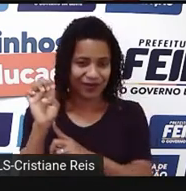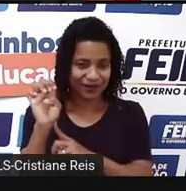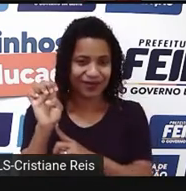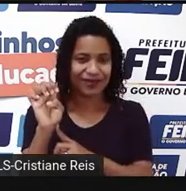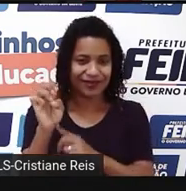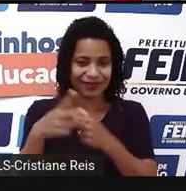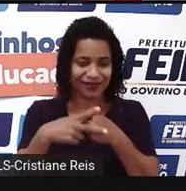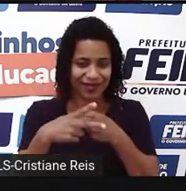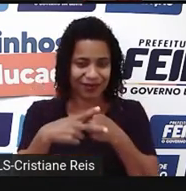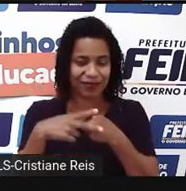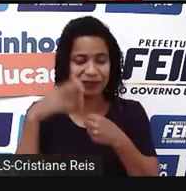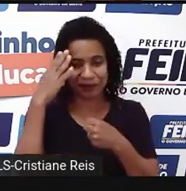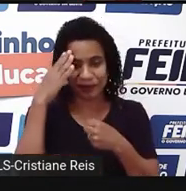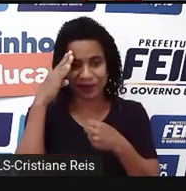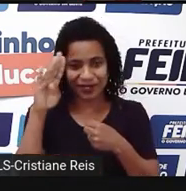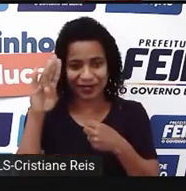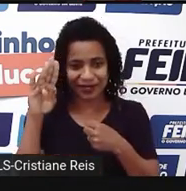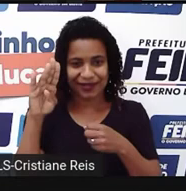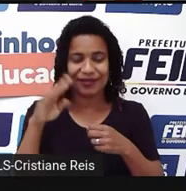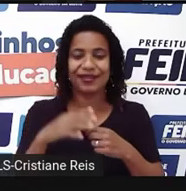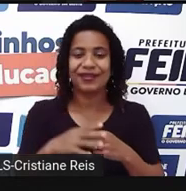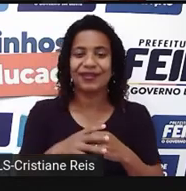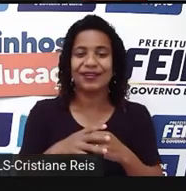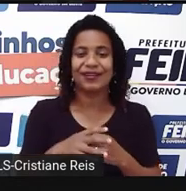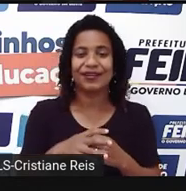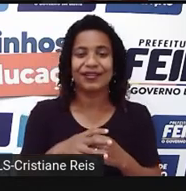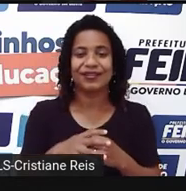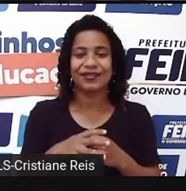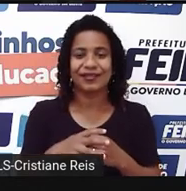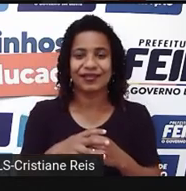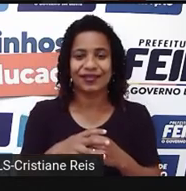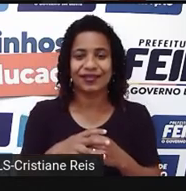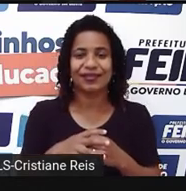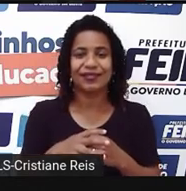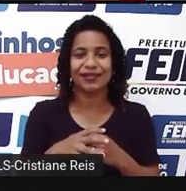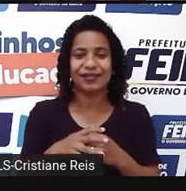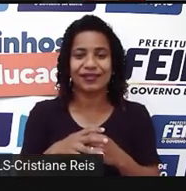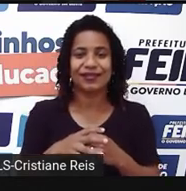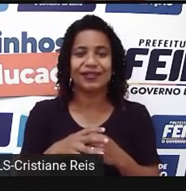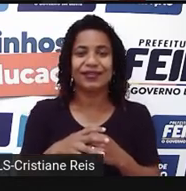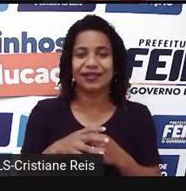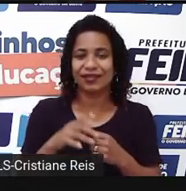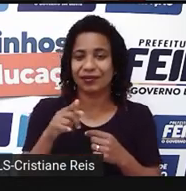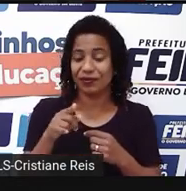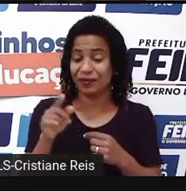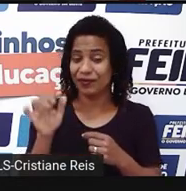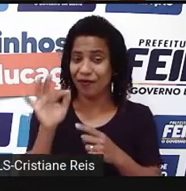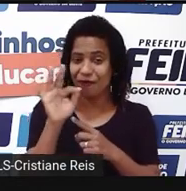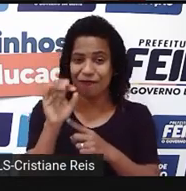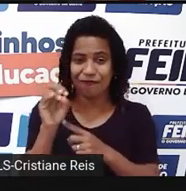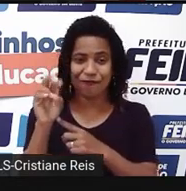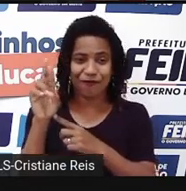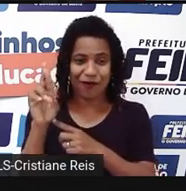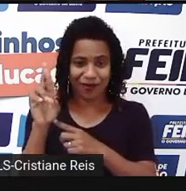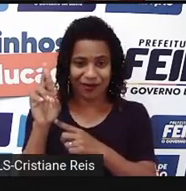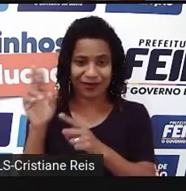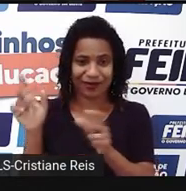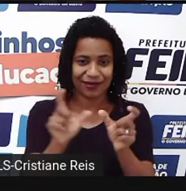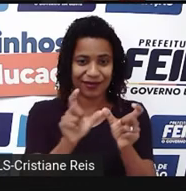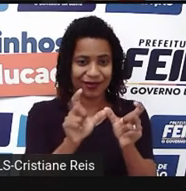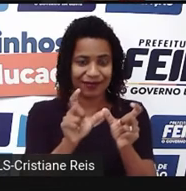you, will be. E, dinner, for, dinner, huh.